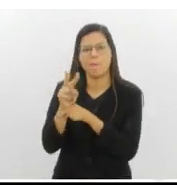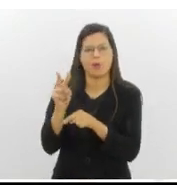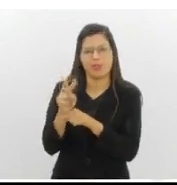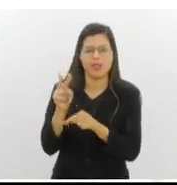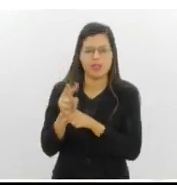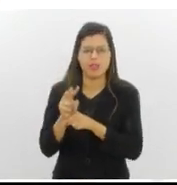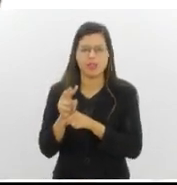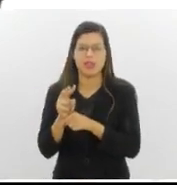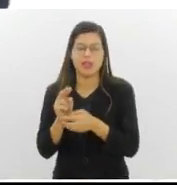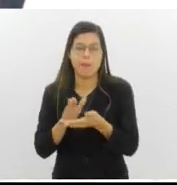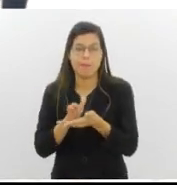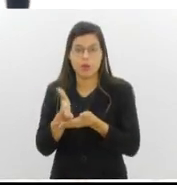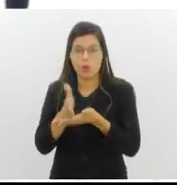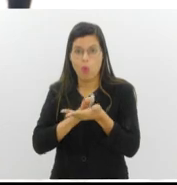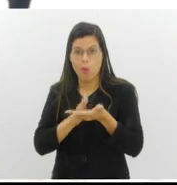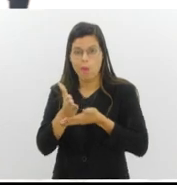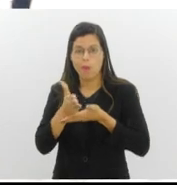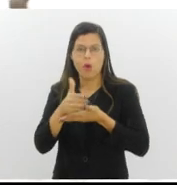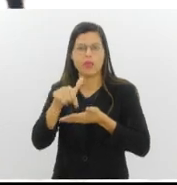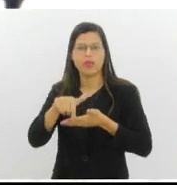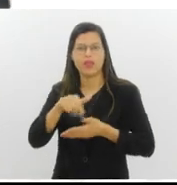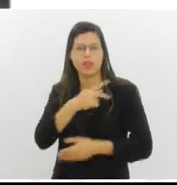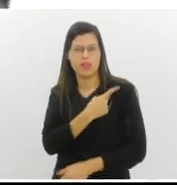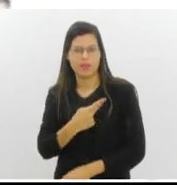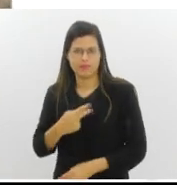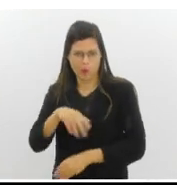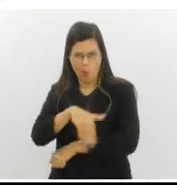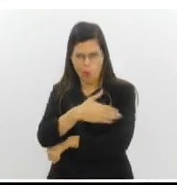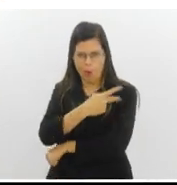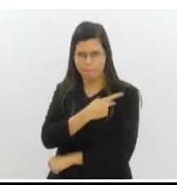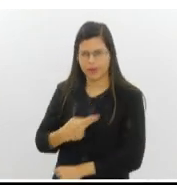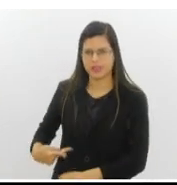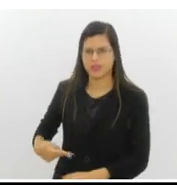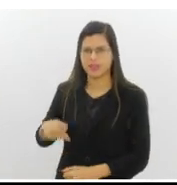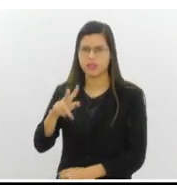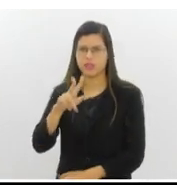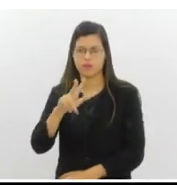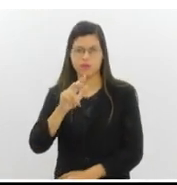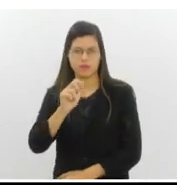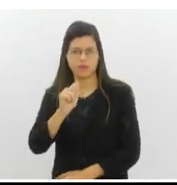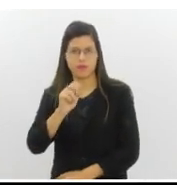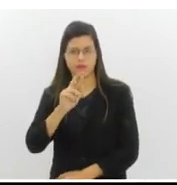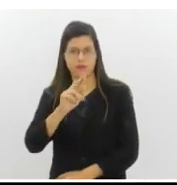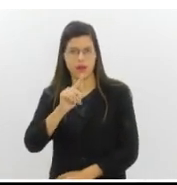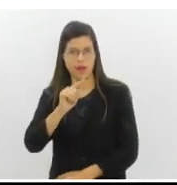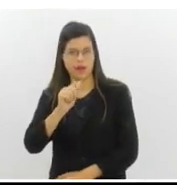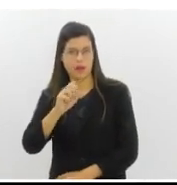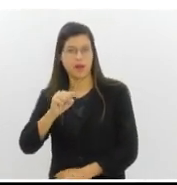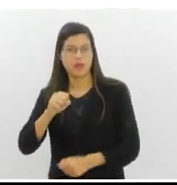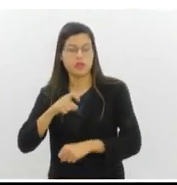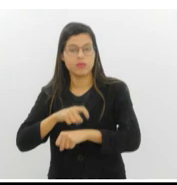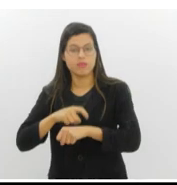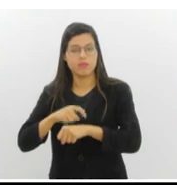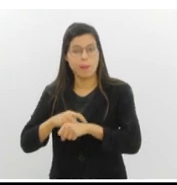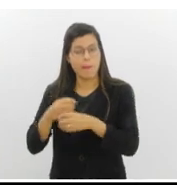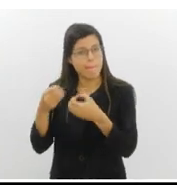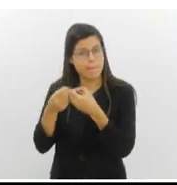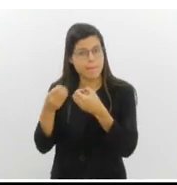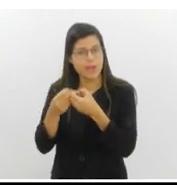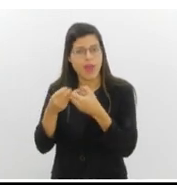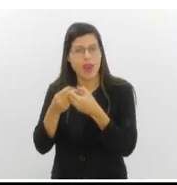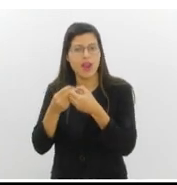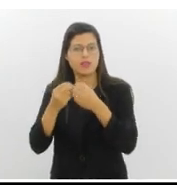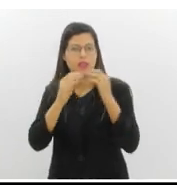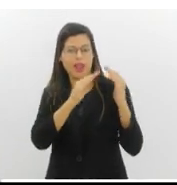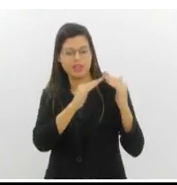sempre essa questão da Presidente Vargas como um tempo muito próximo da gente, se põe abaixo todo esse